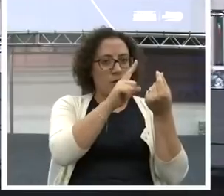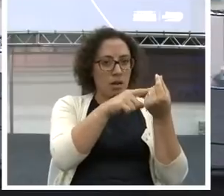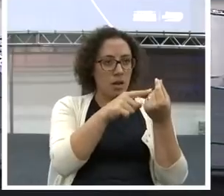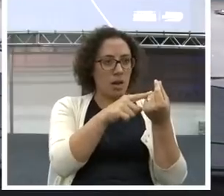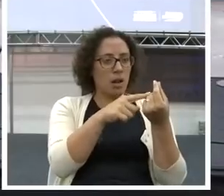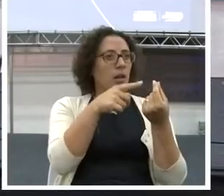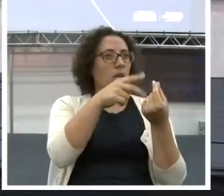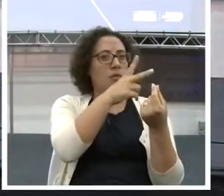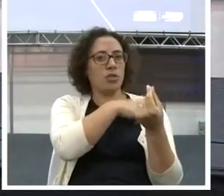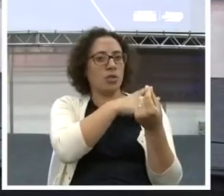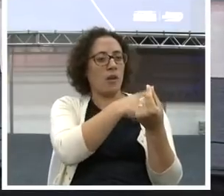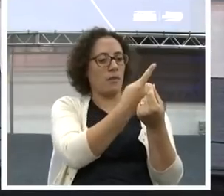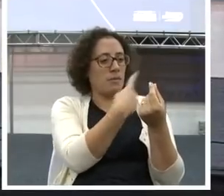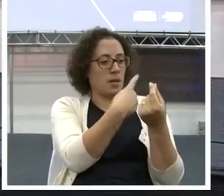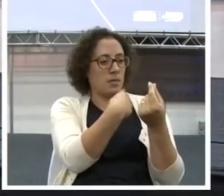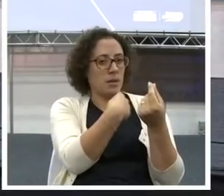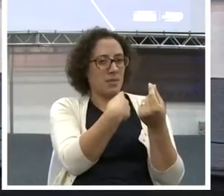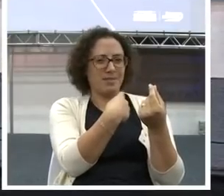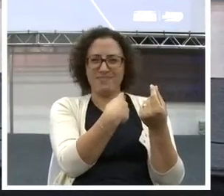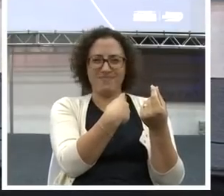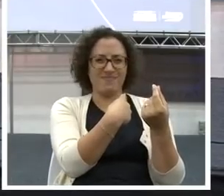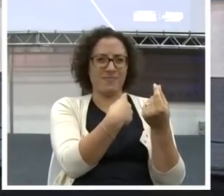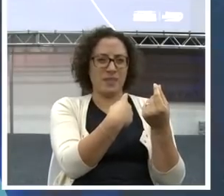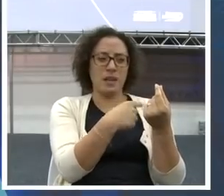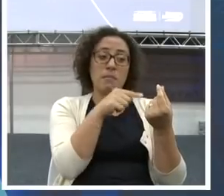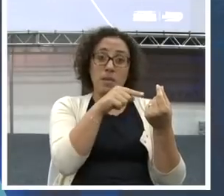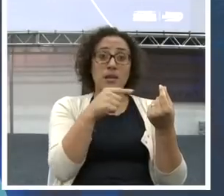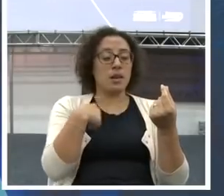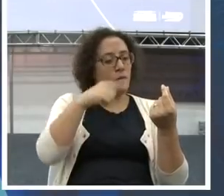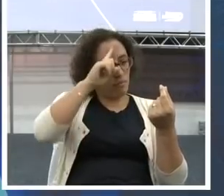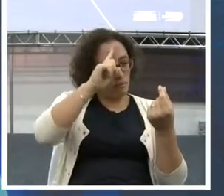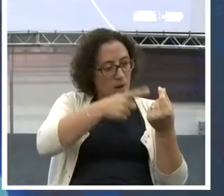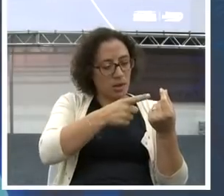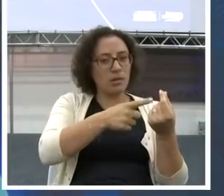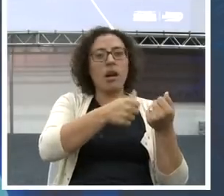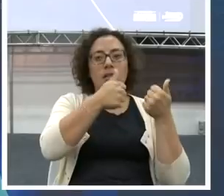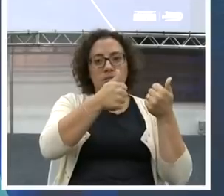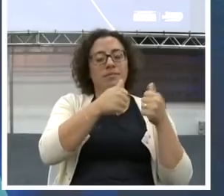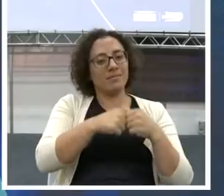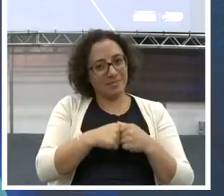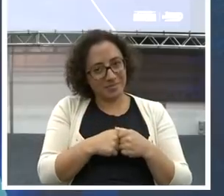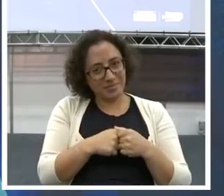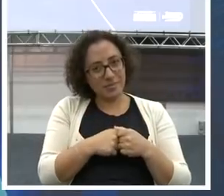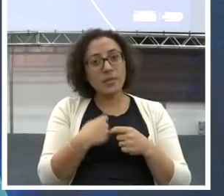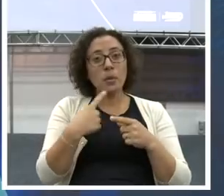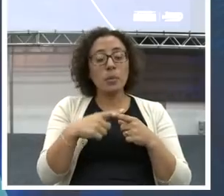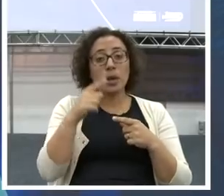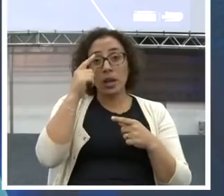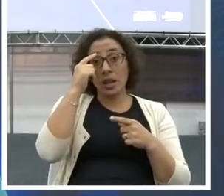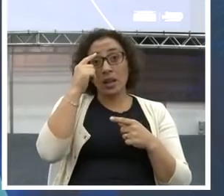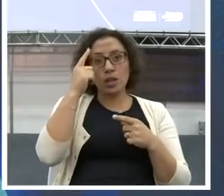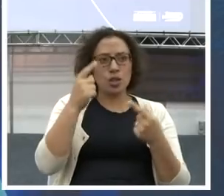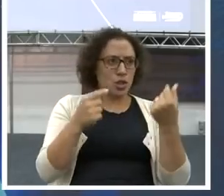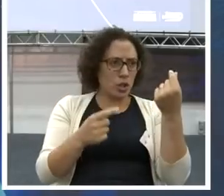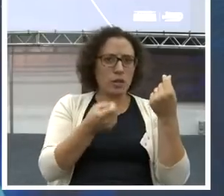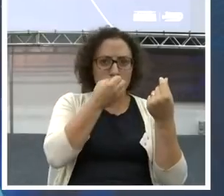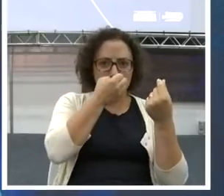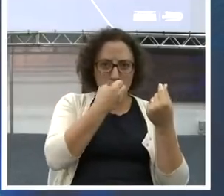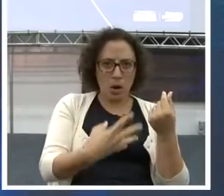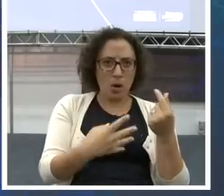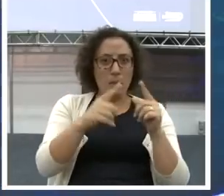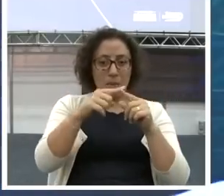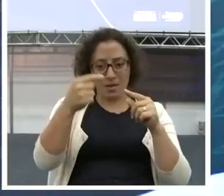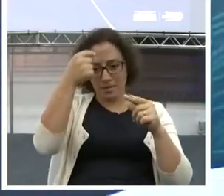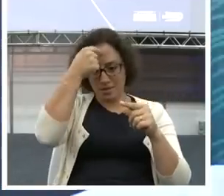Jamais viva pelo dinheiro. Mas se você não busca desenvolver a sua